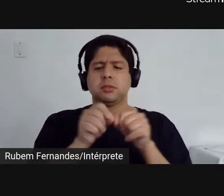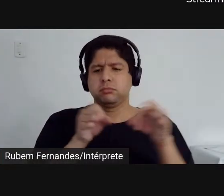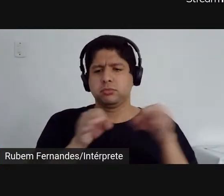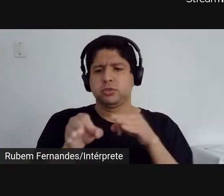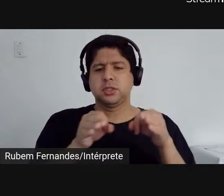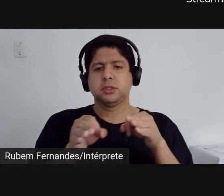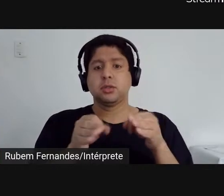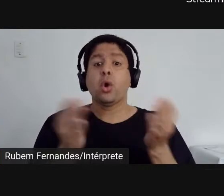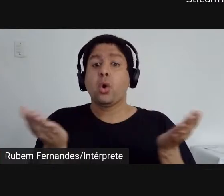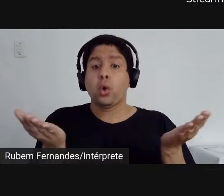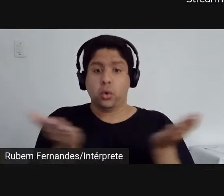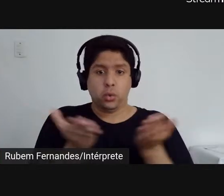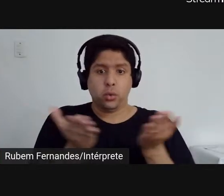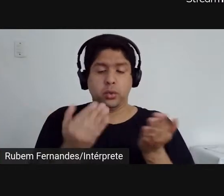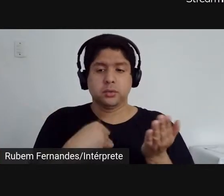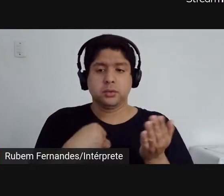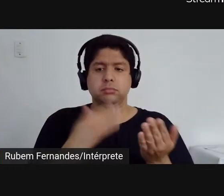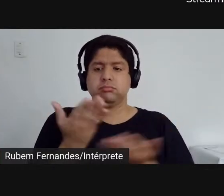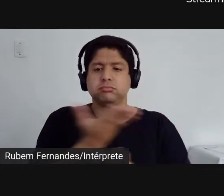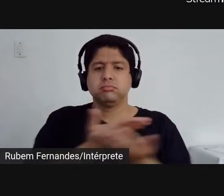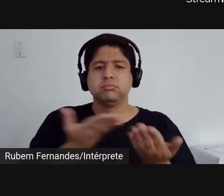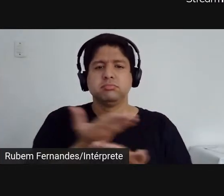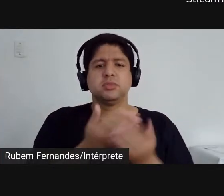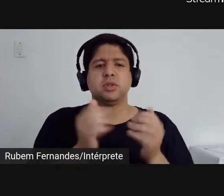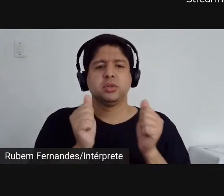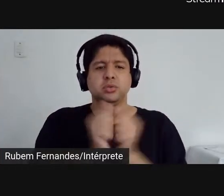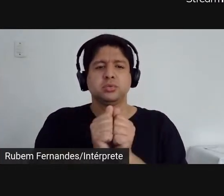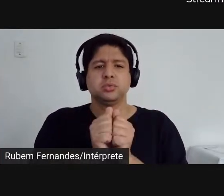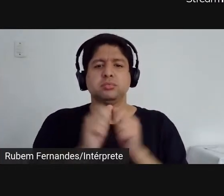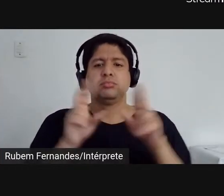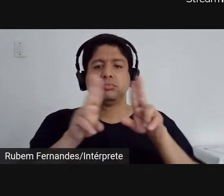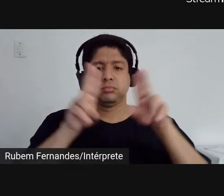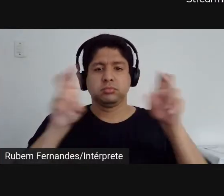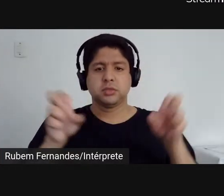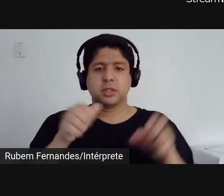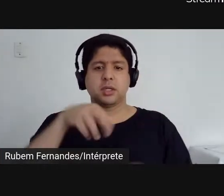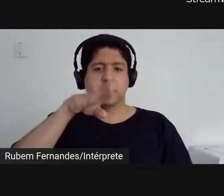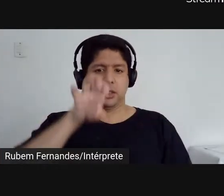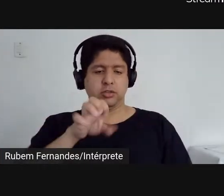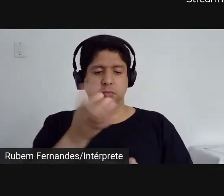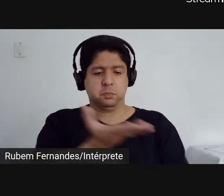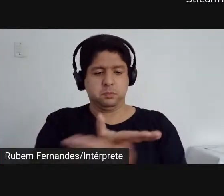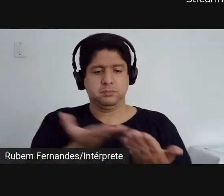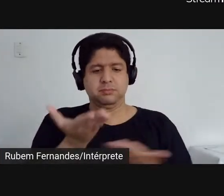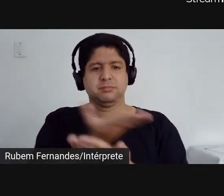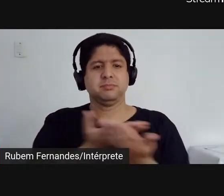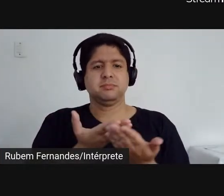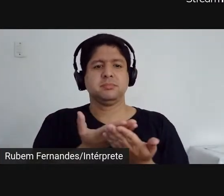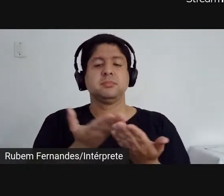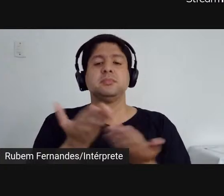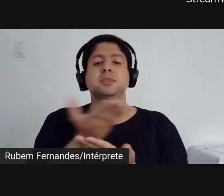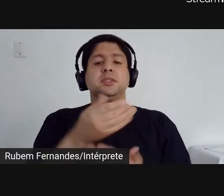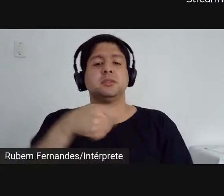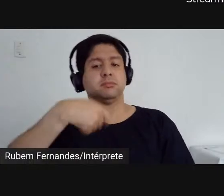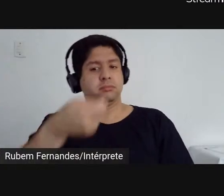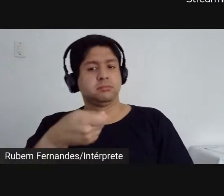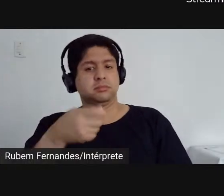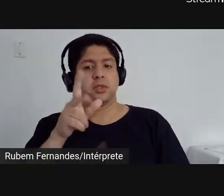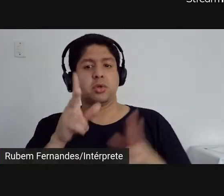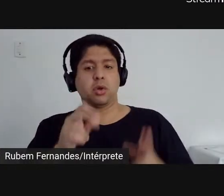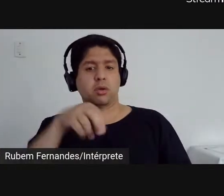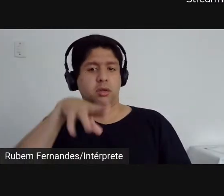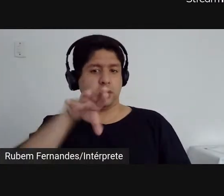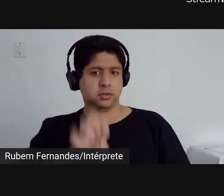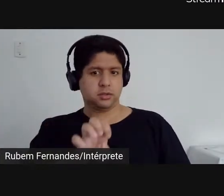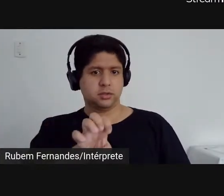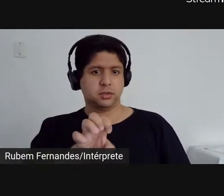estarei atuando como mediadora nessa mesa intitulada Arte como Mediação, Mediação como Arte. Eu